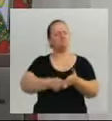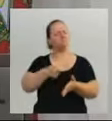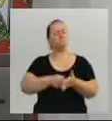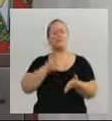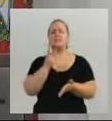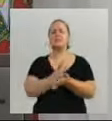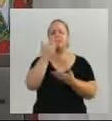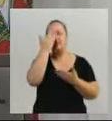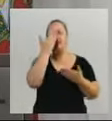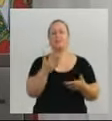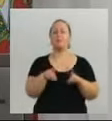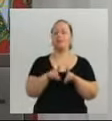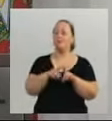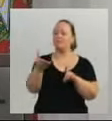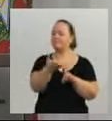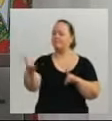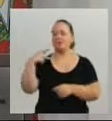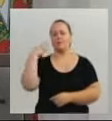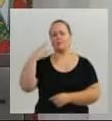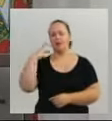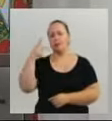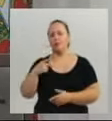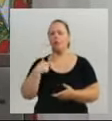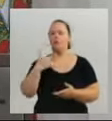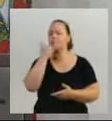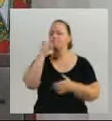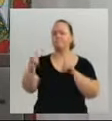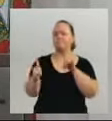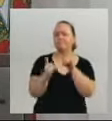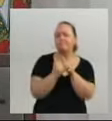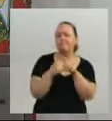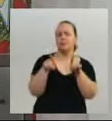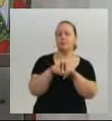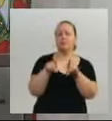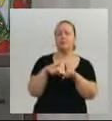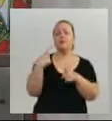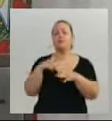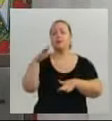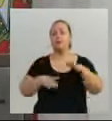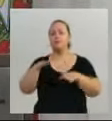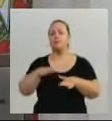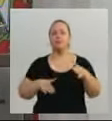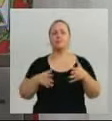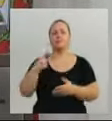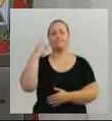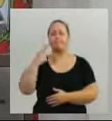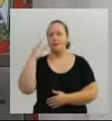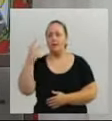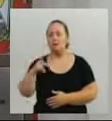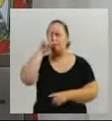Agradecer aos senhores vereadores e pedir perdão, o debate eu sempre deixo também no campo das ideias, pedir perdão aos meus colegas vereadores,